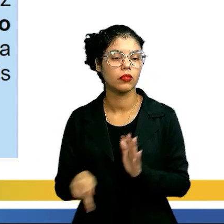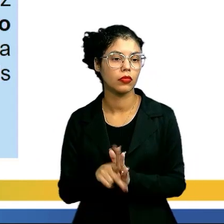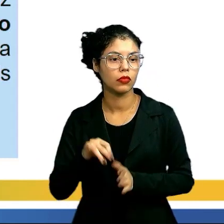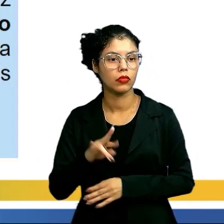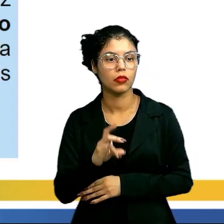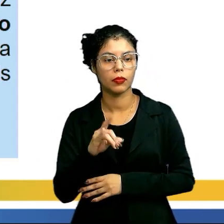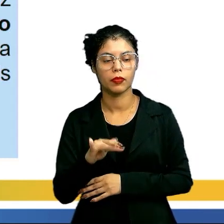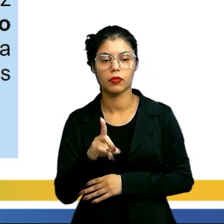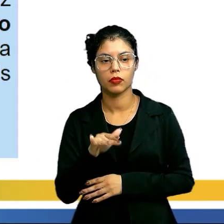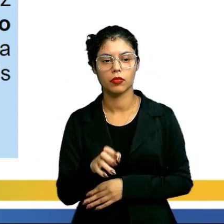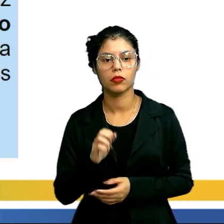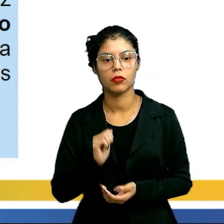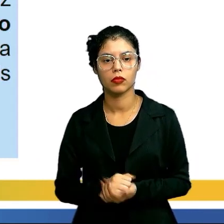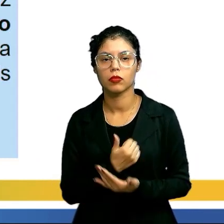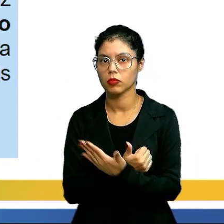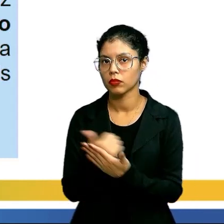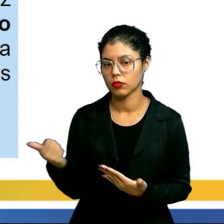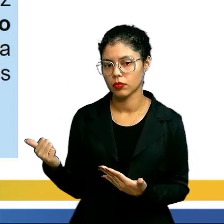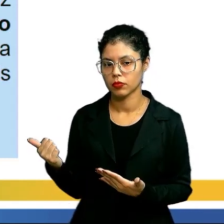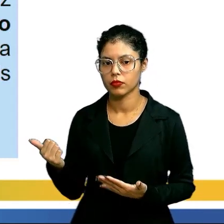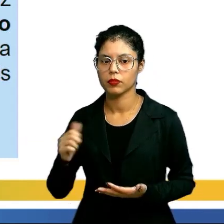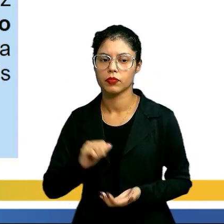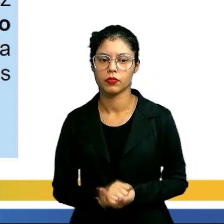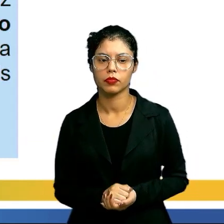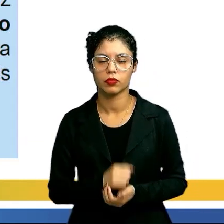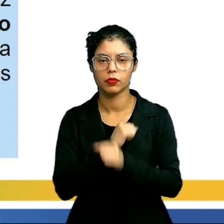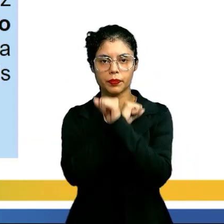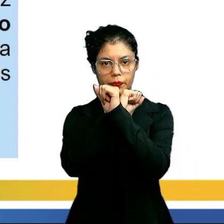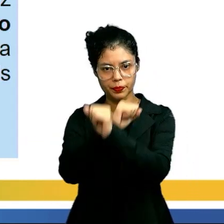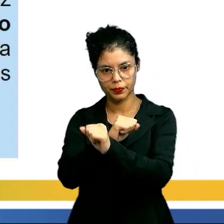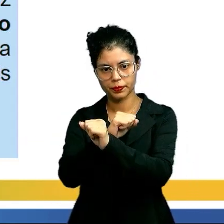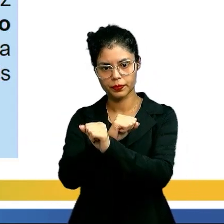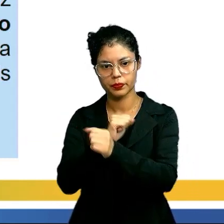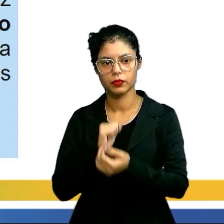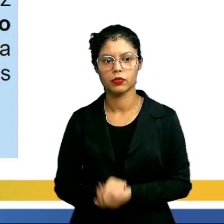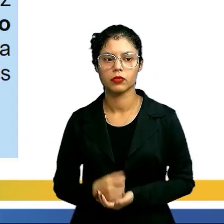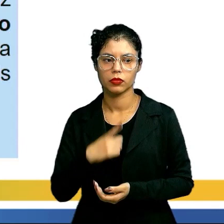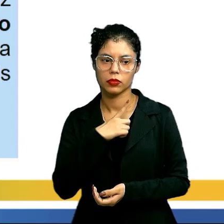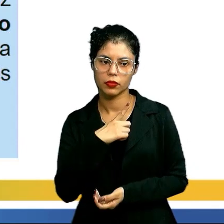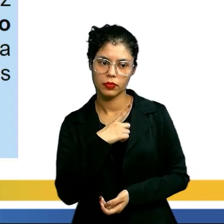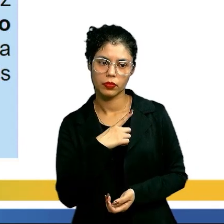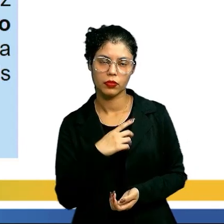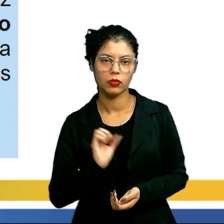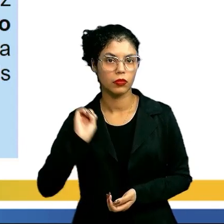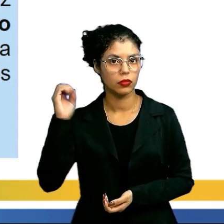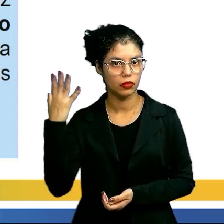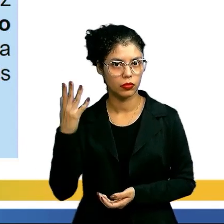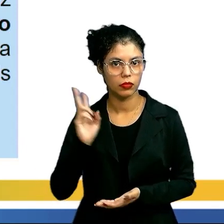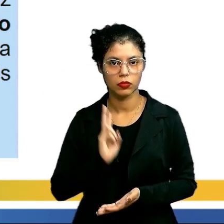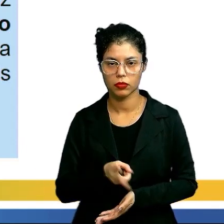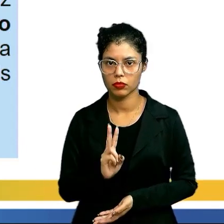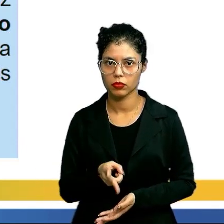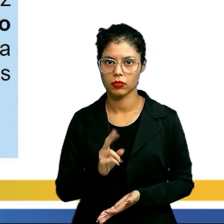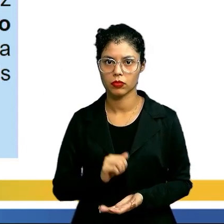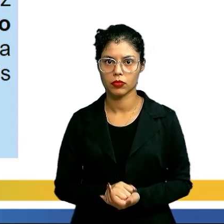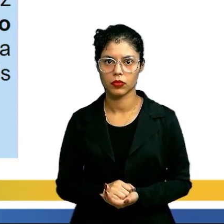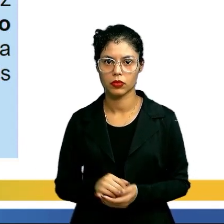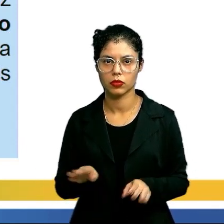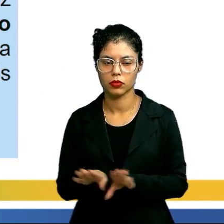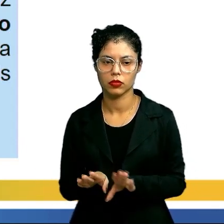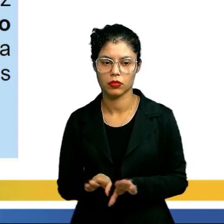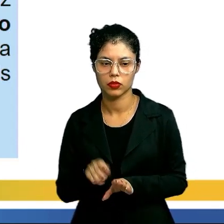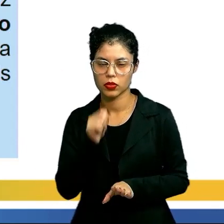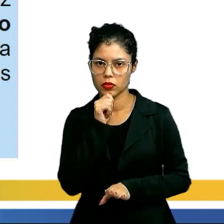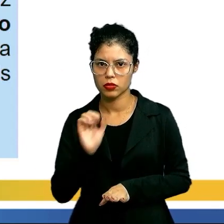incapacidade de agir, o tipo escravo tende a se tornar cada vez mais doente e